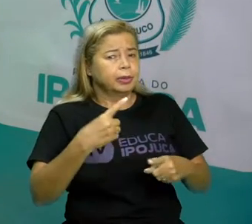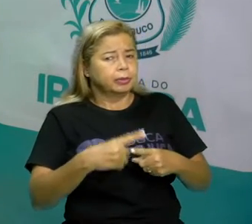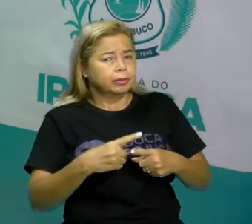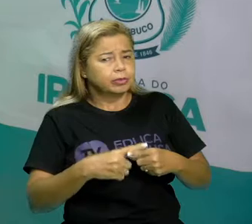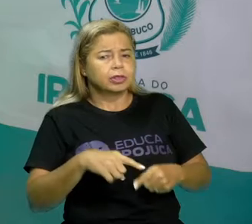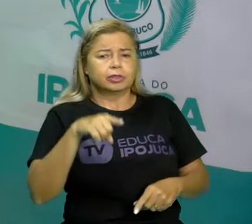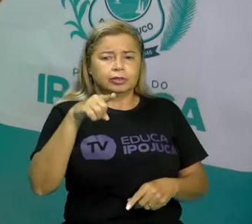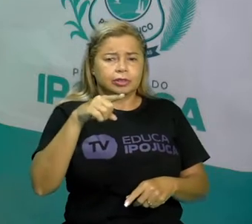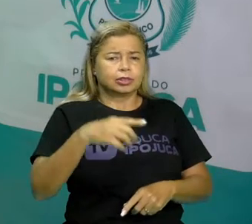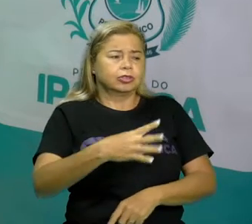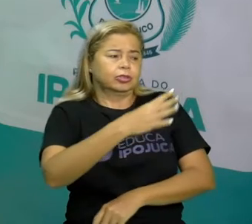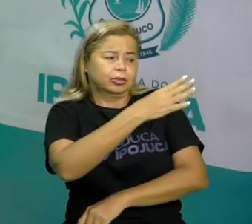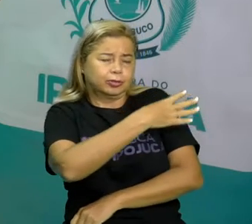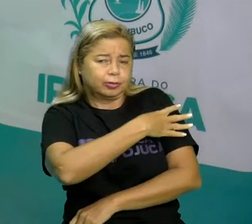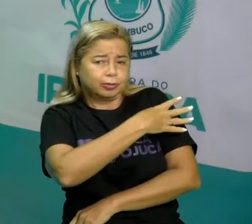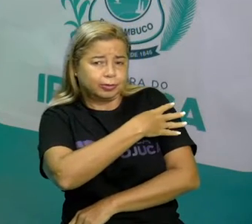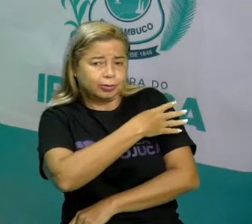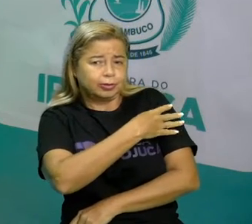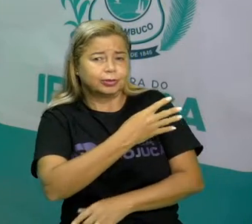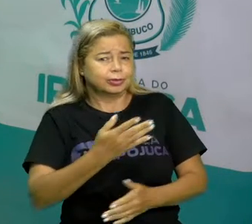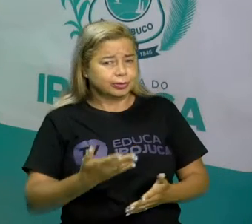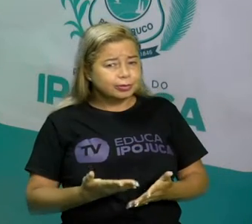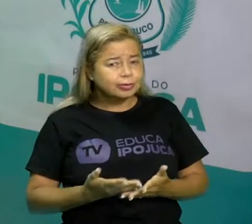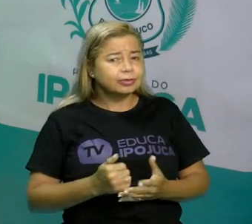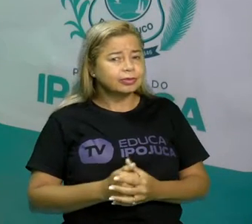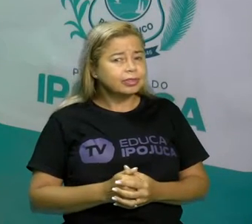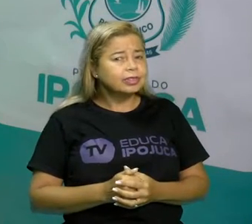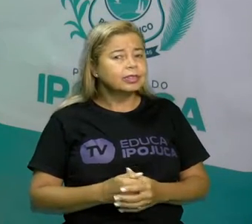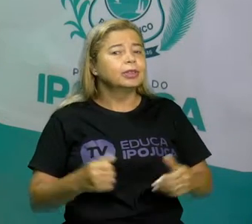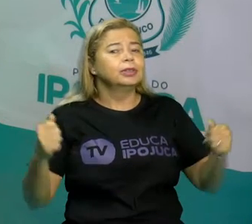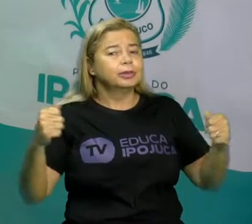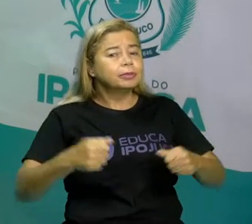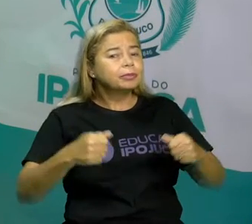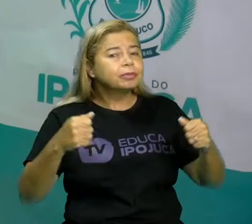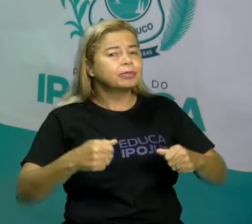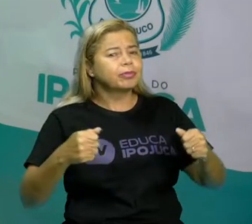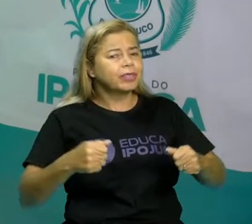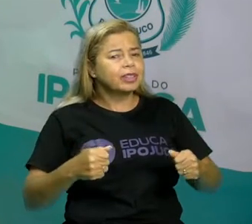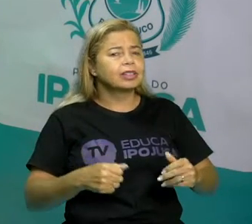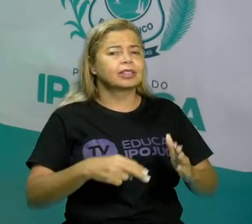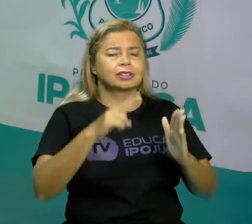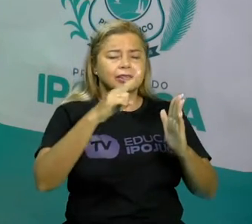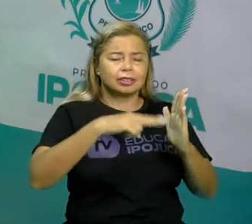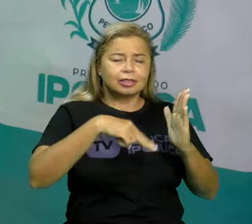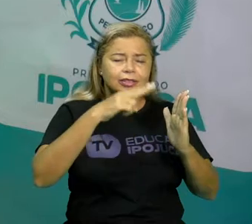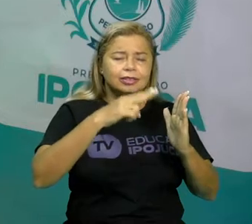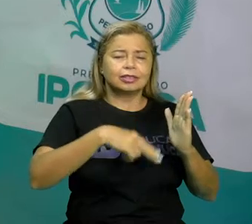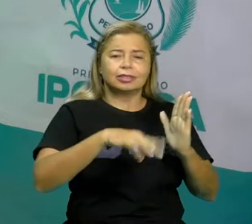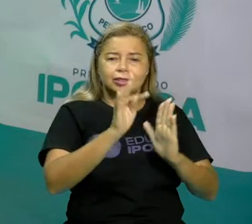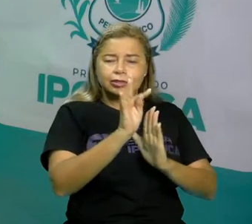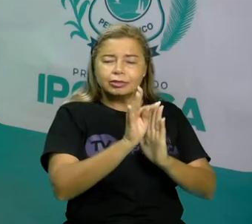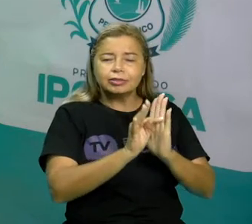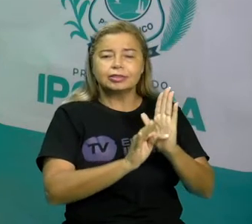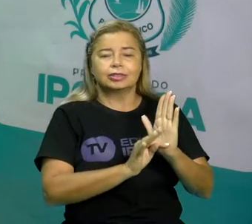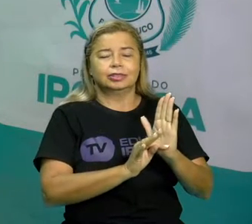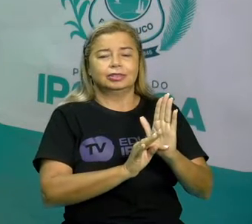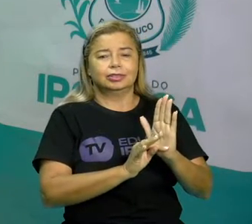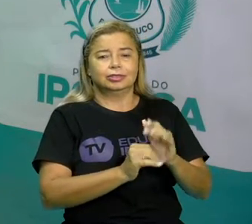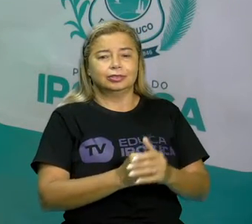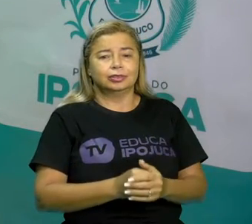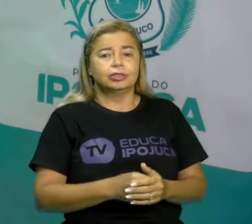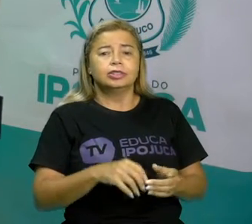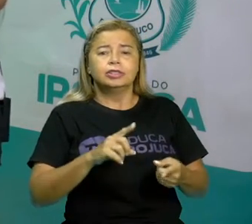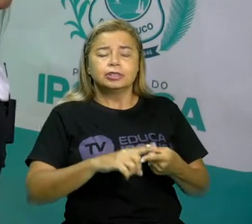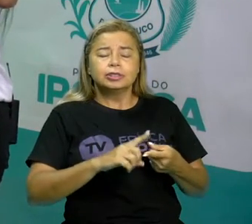mais apurada, desses textos maiorezinhos, para que a gente possa compreender o nosso texto.